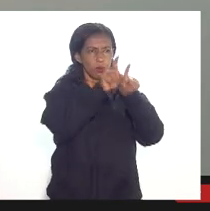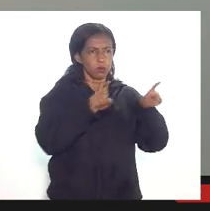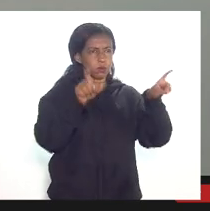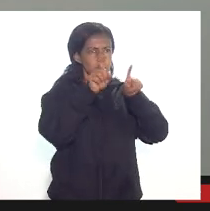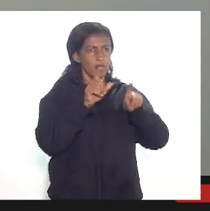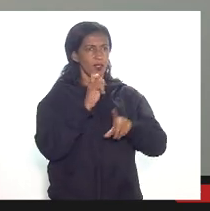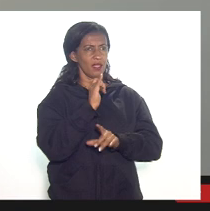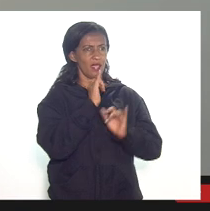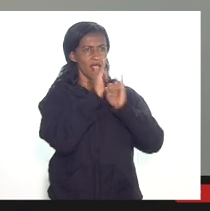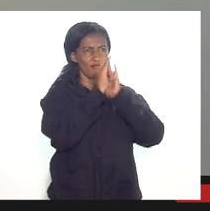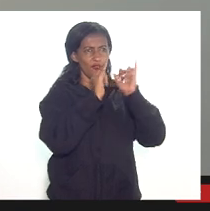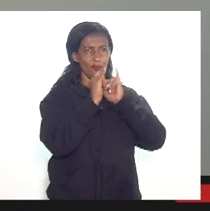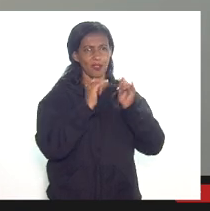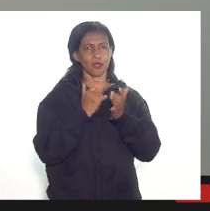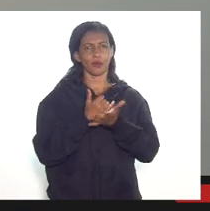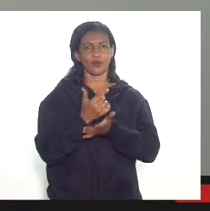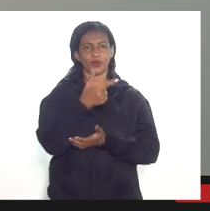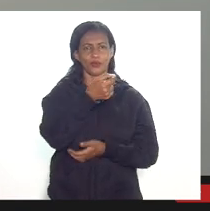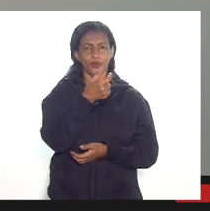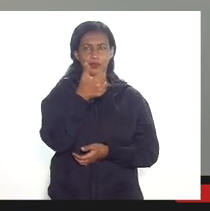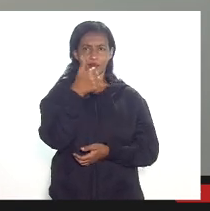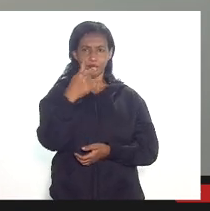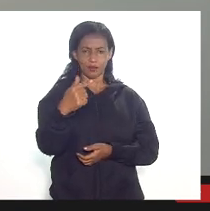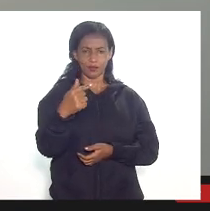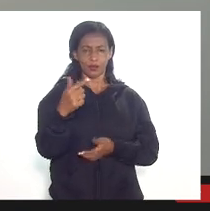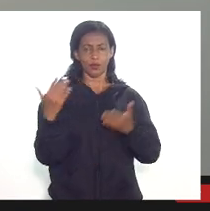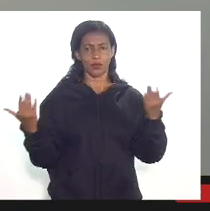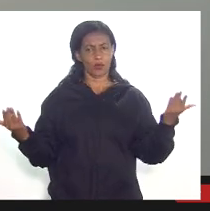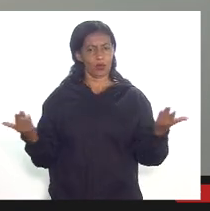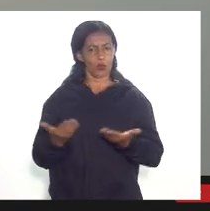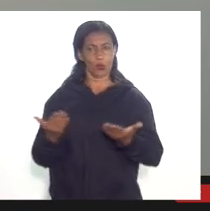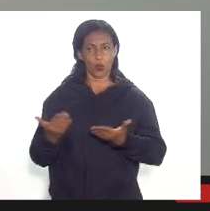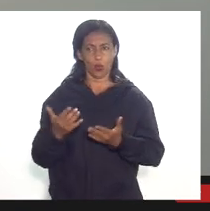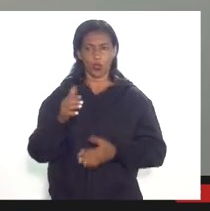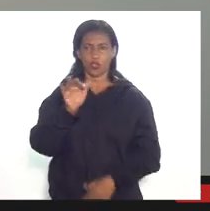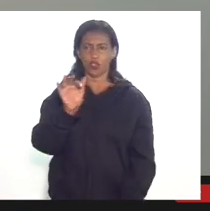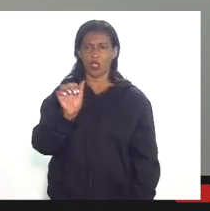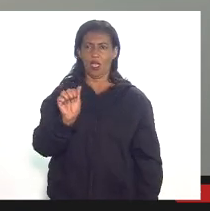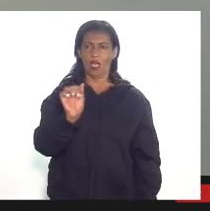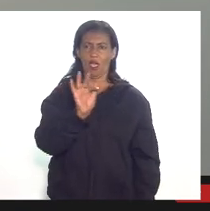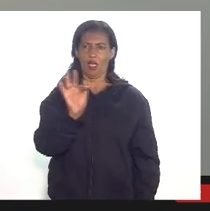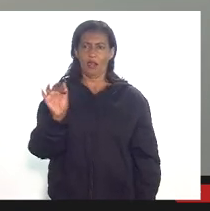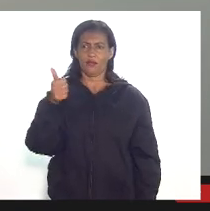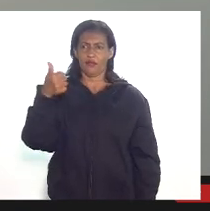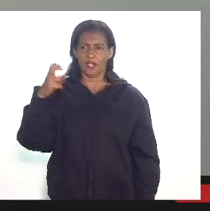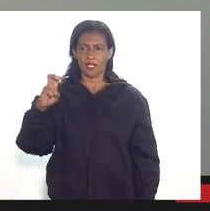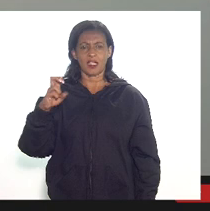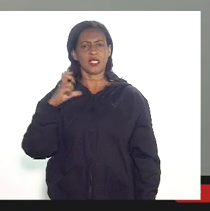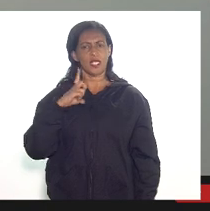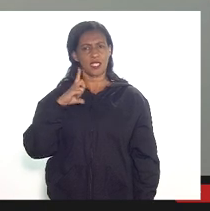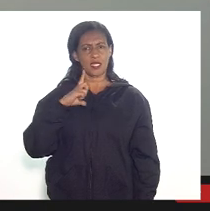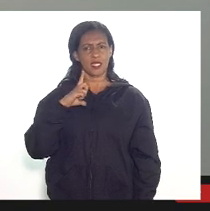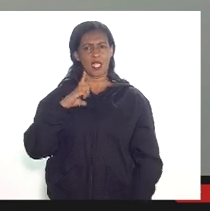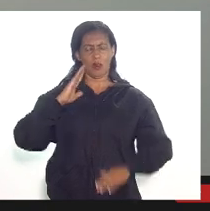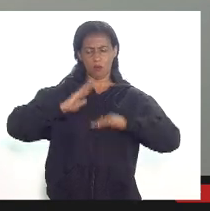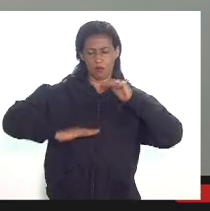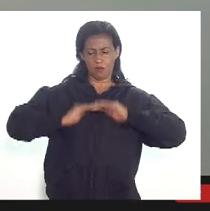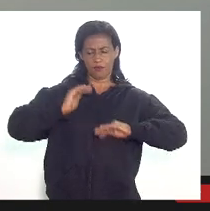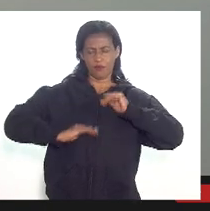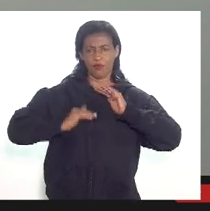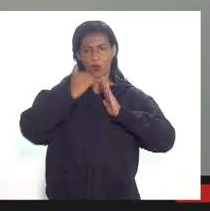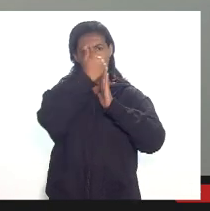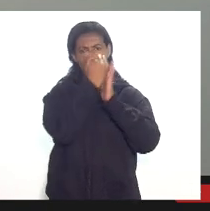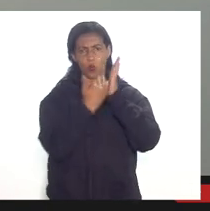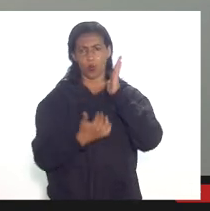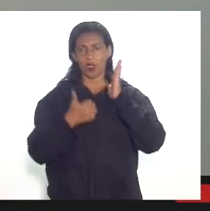abertos em 2017 hoje atualmente o quadro da AF15 conta com 11 auditores fiscais são eu e o Alex Rabelli